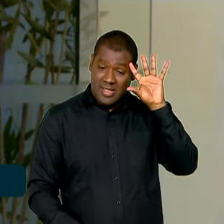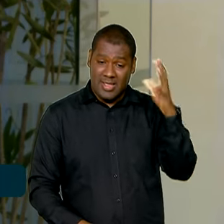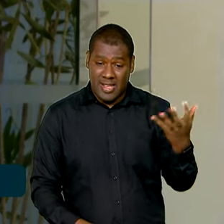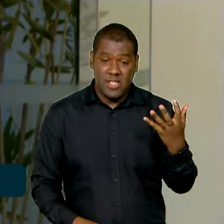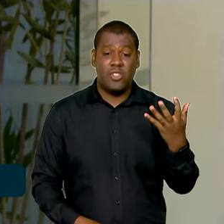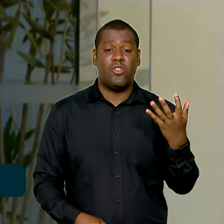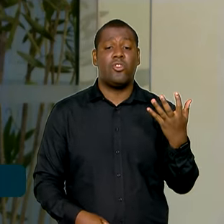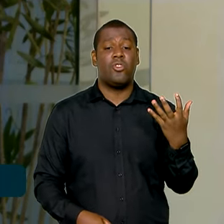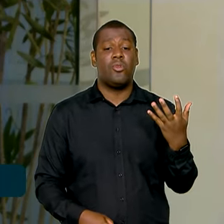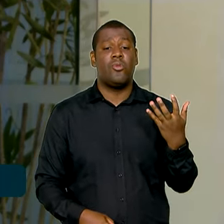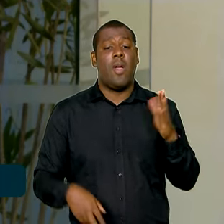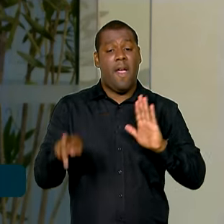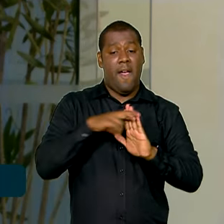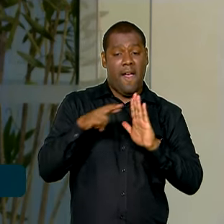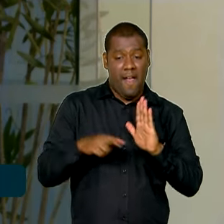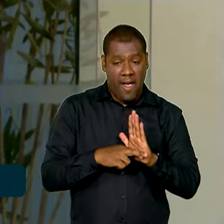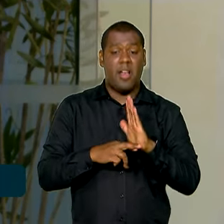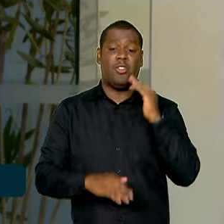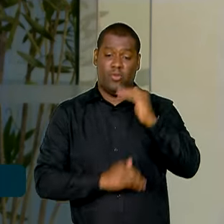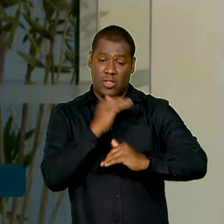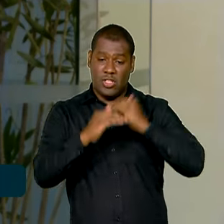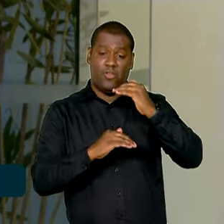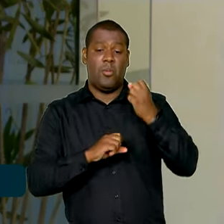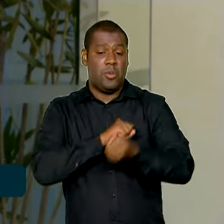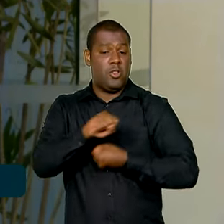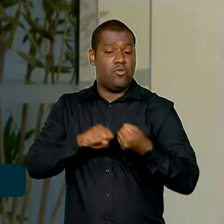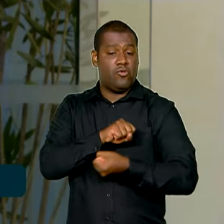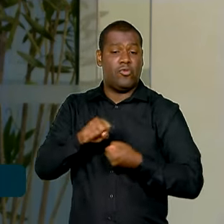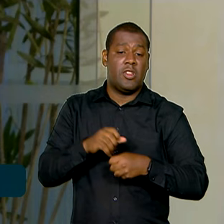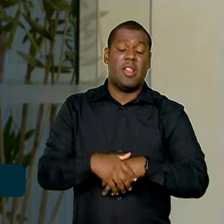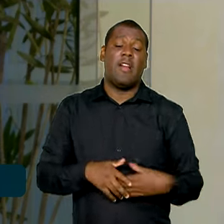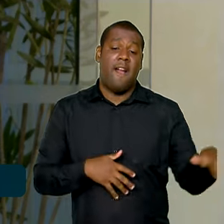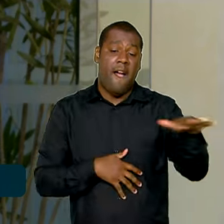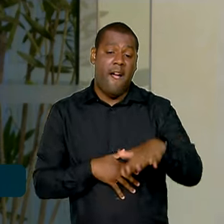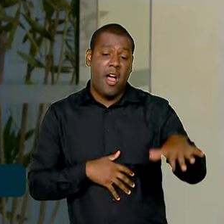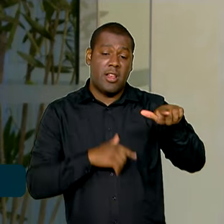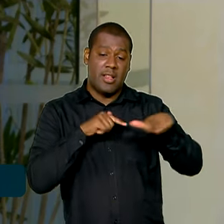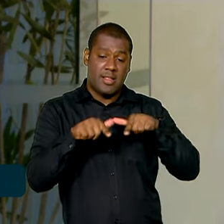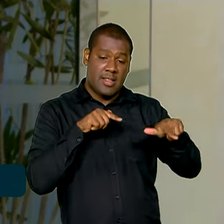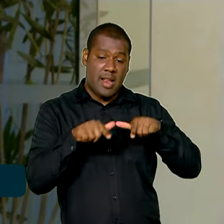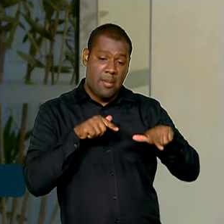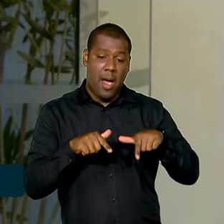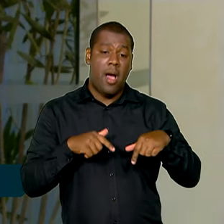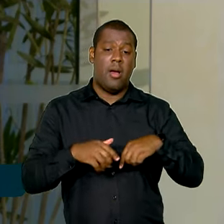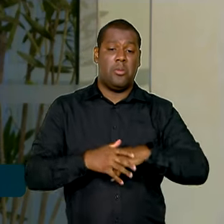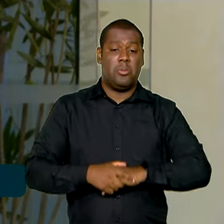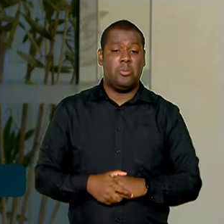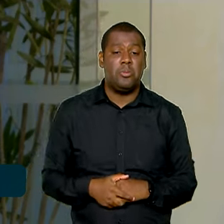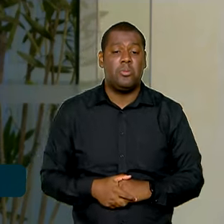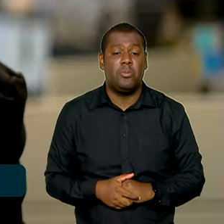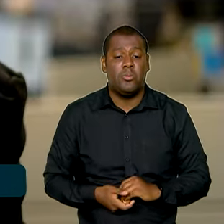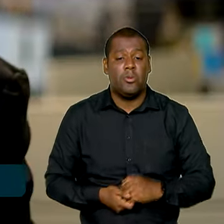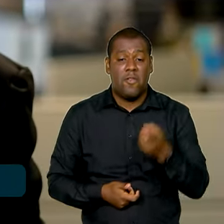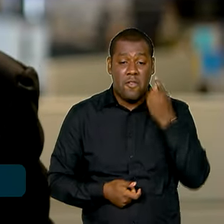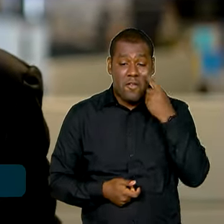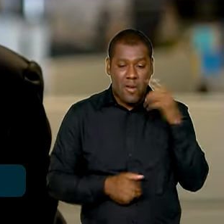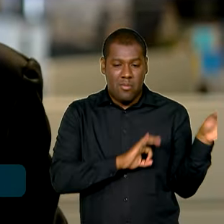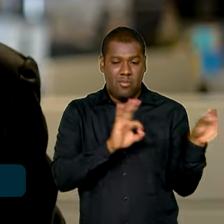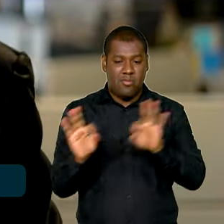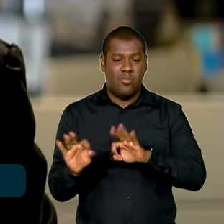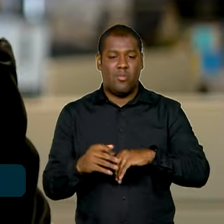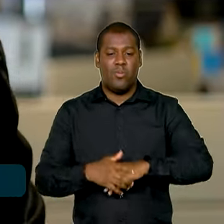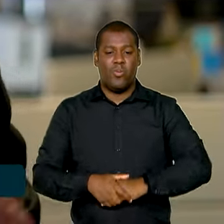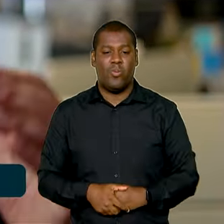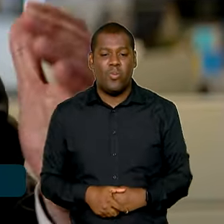bases de desenvolvimento sustentável com ganhos no emprego e também na produção. Veja. Nós